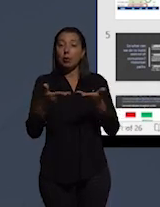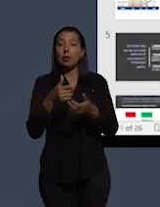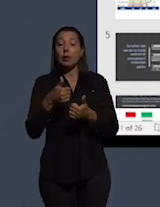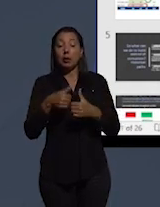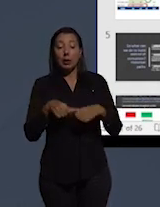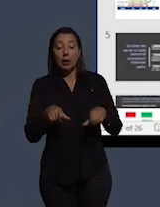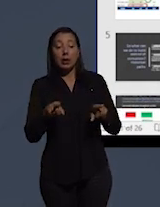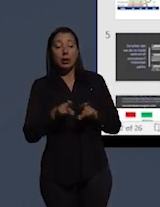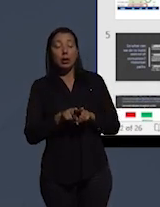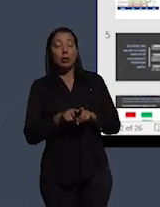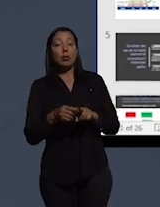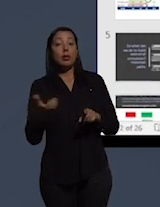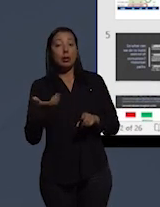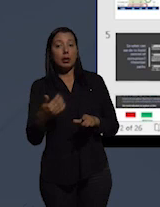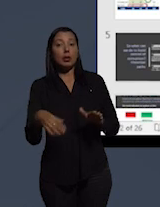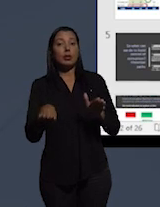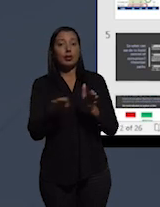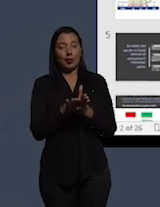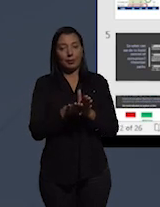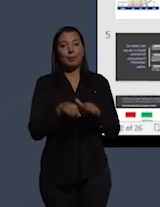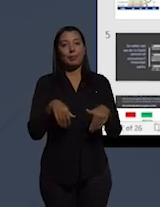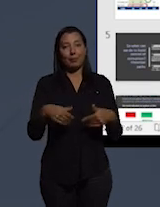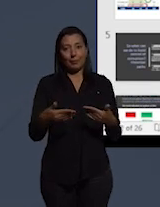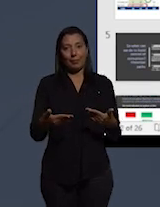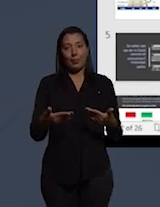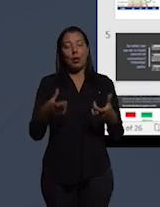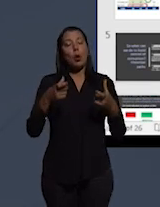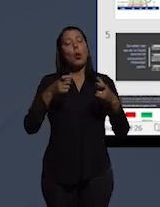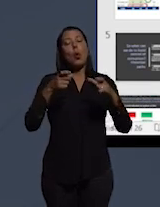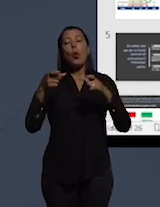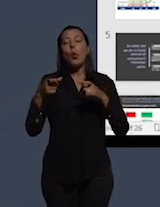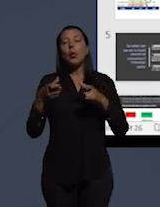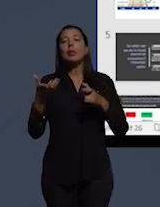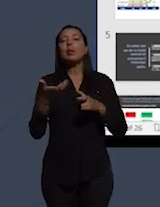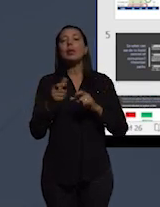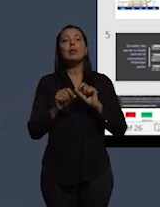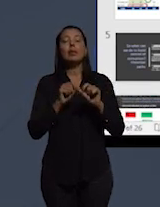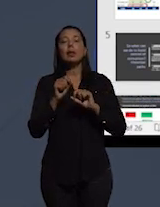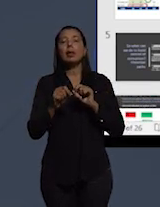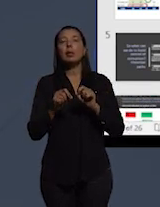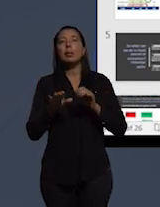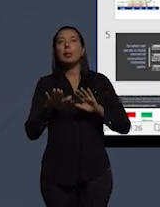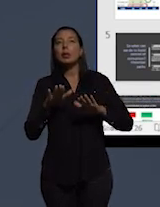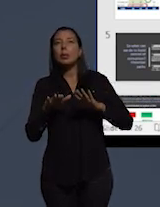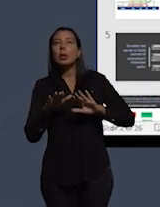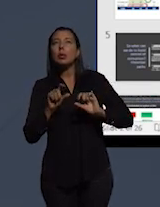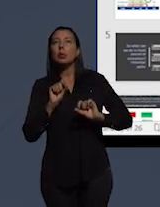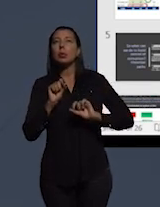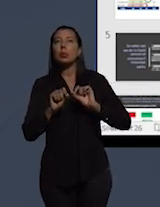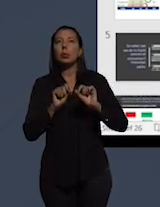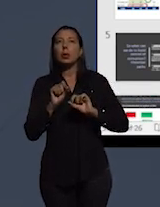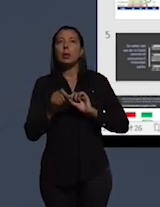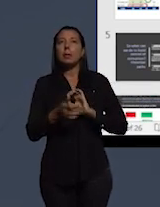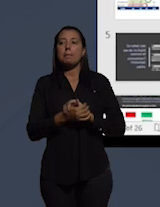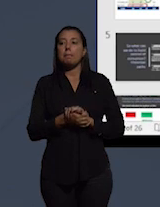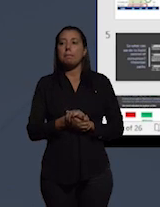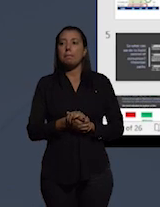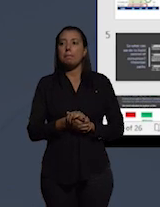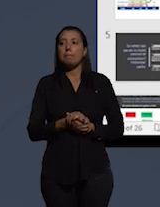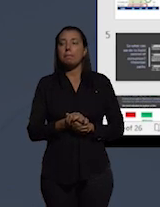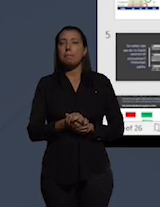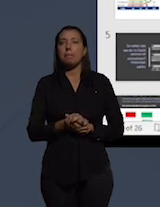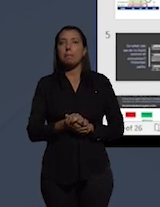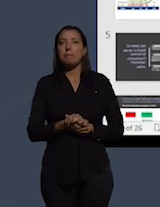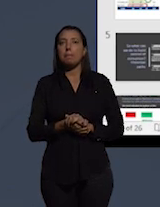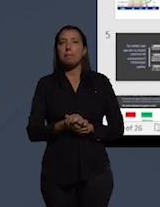onde queremos estar. E onde nós queremos estar mais ou menos é na forma